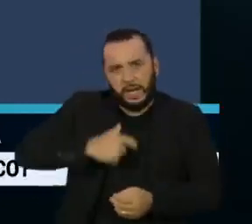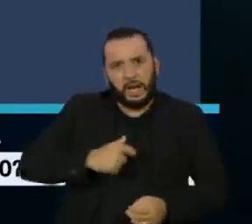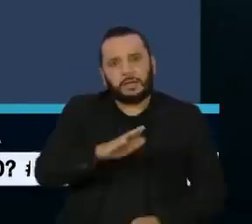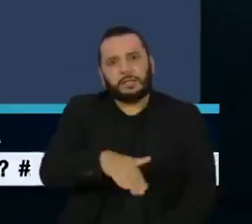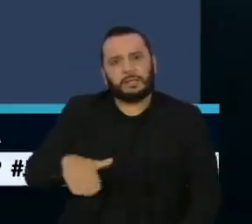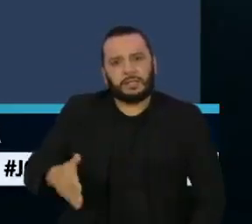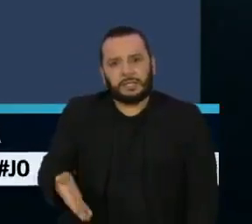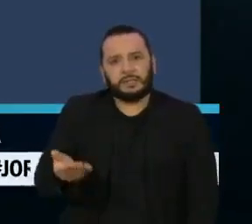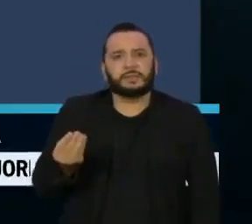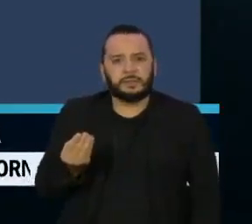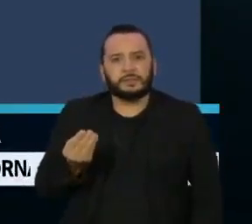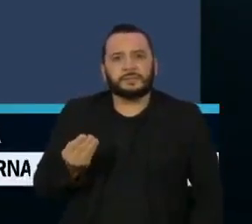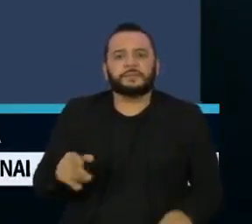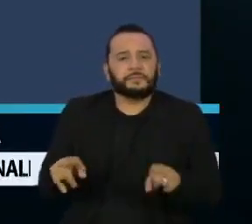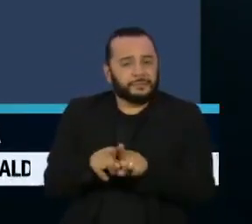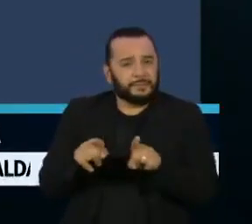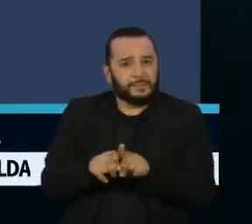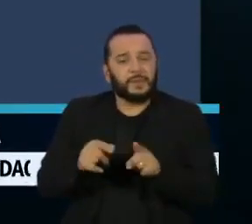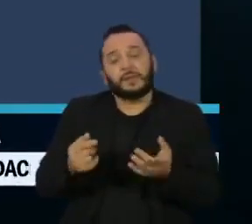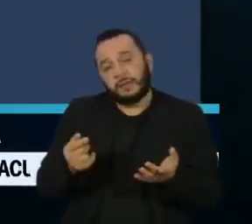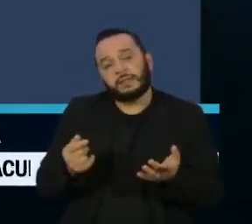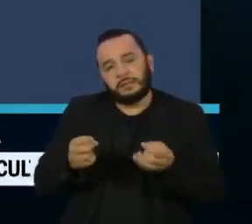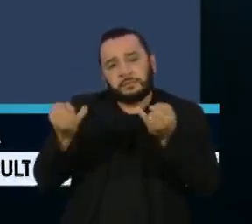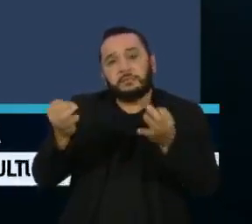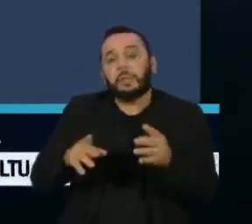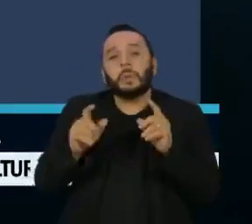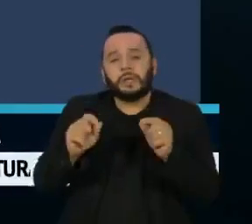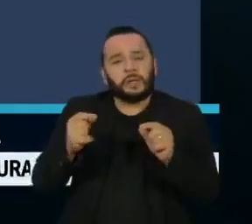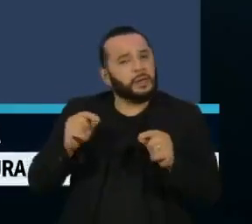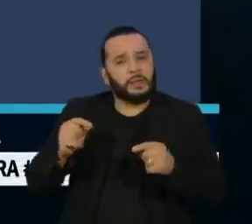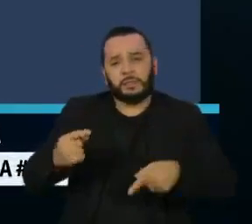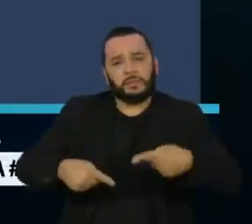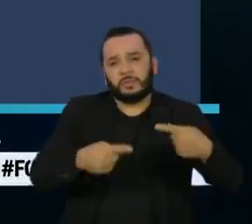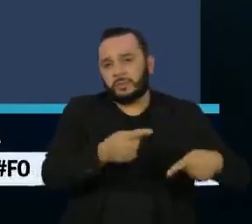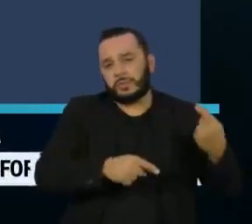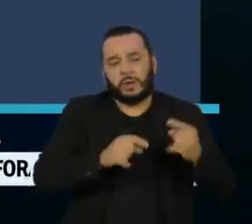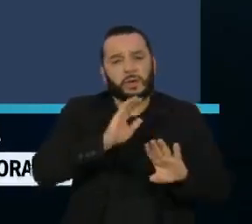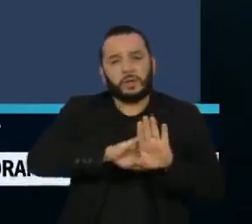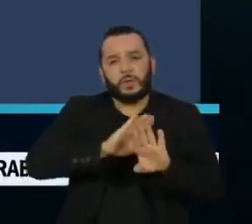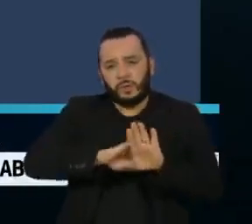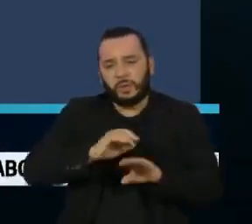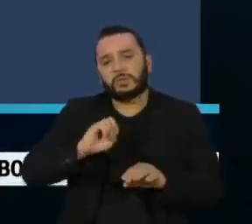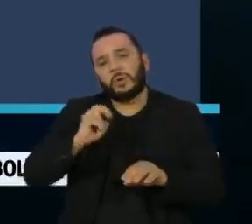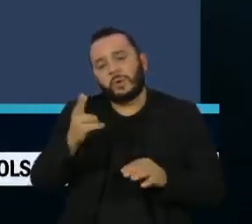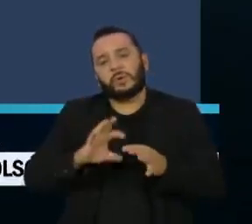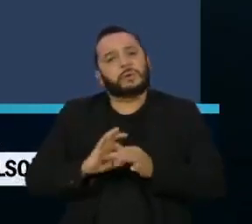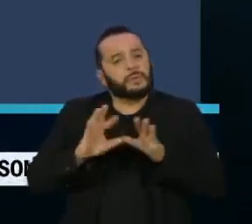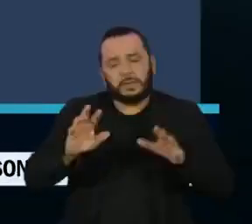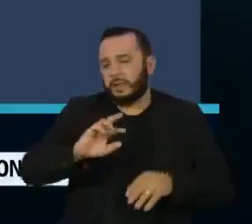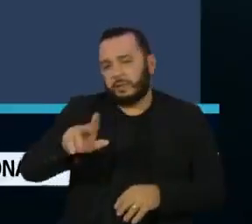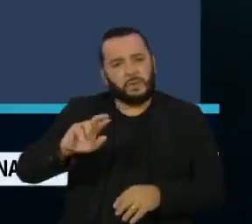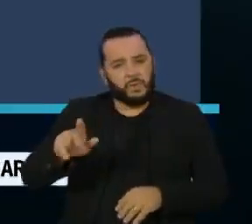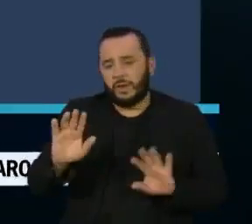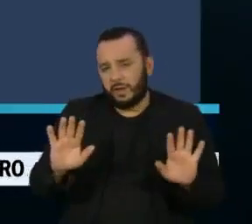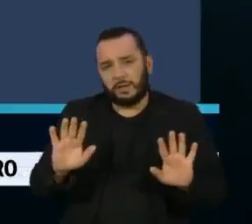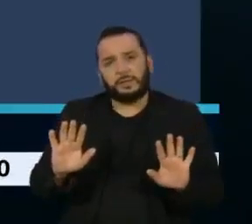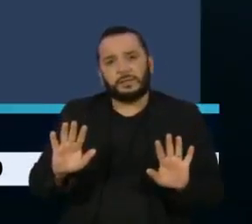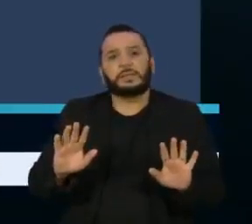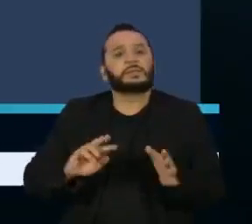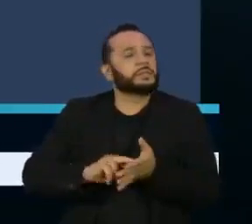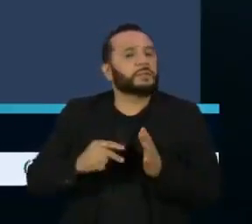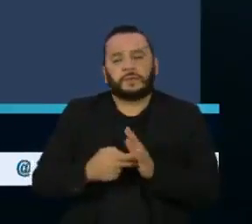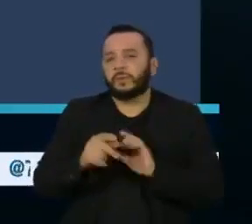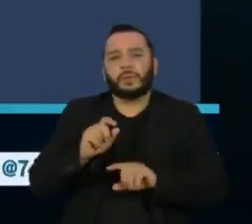crianças. Em nota, a entidade destaca que não se trata de uma discussão ideológica ou sobre liberdade. O que está em jogo,